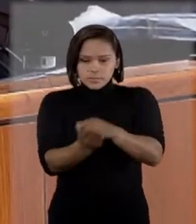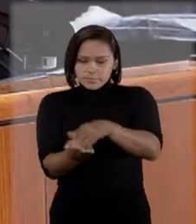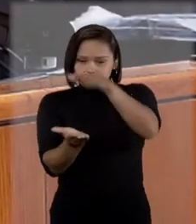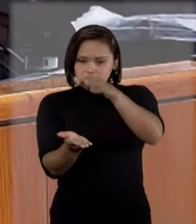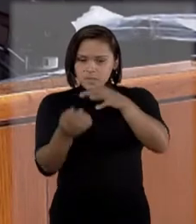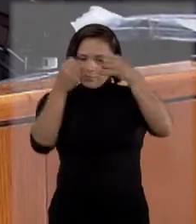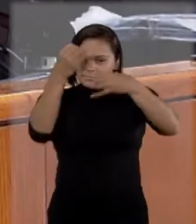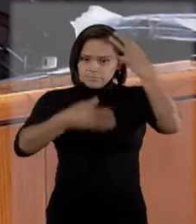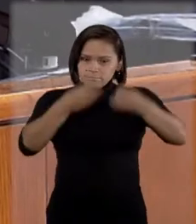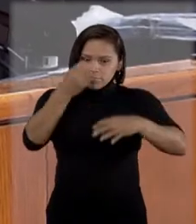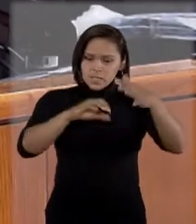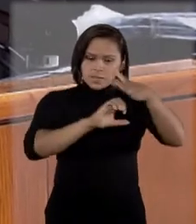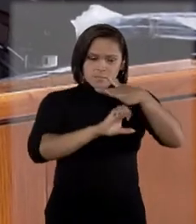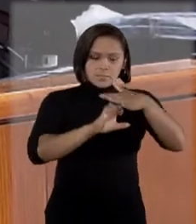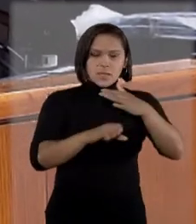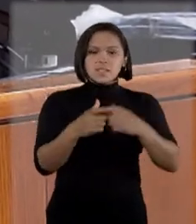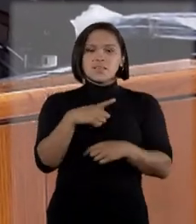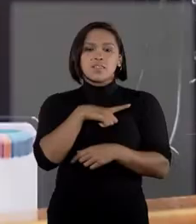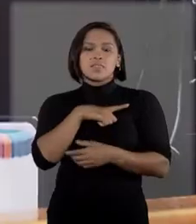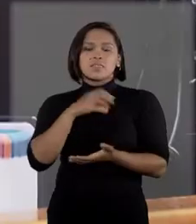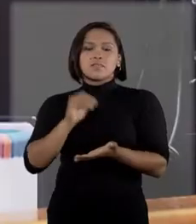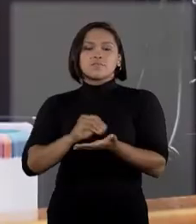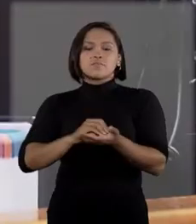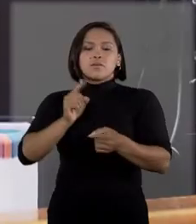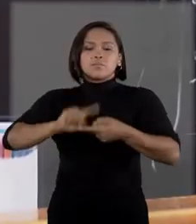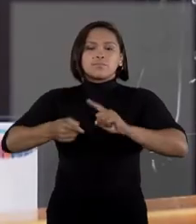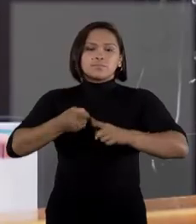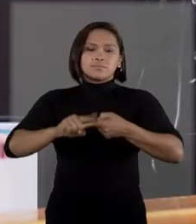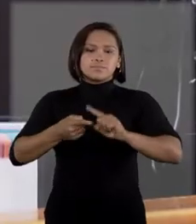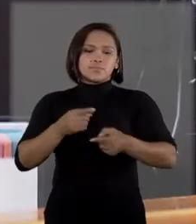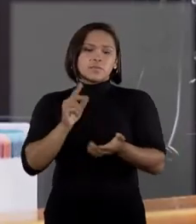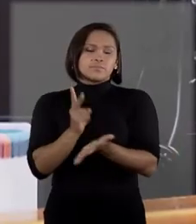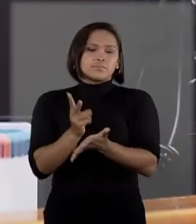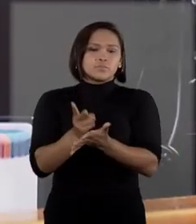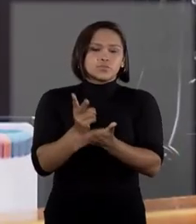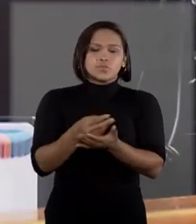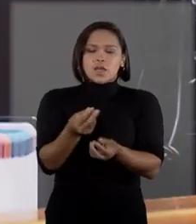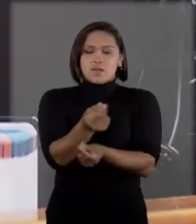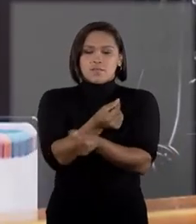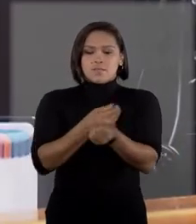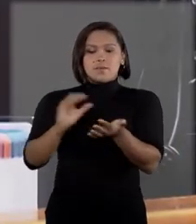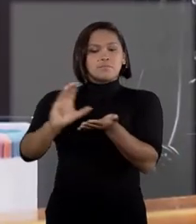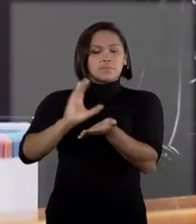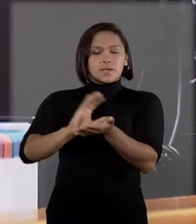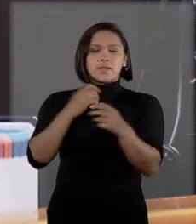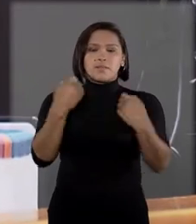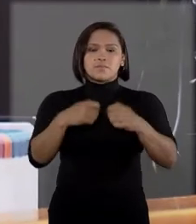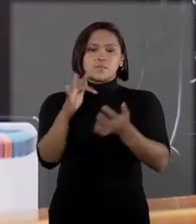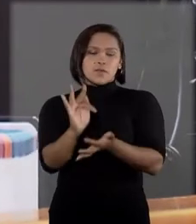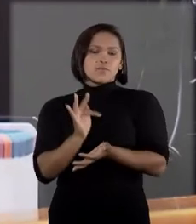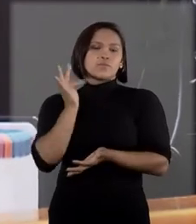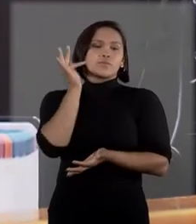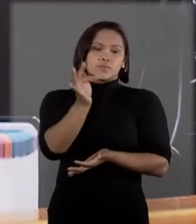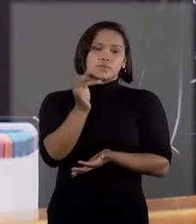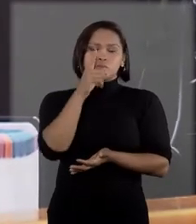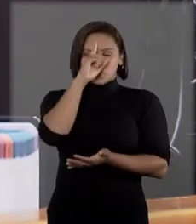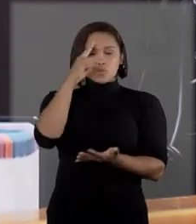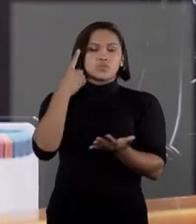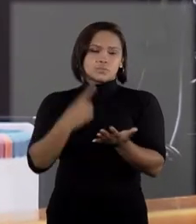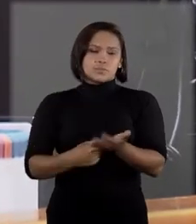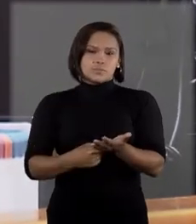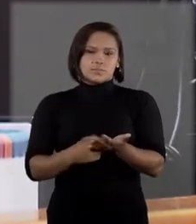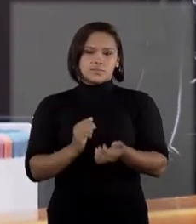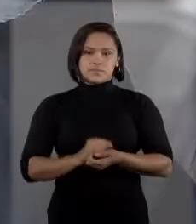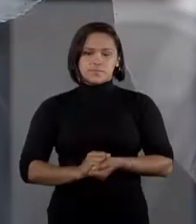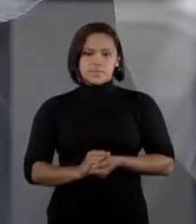investigada não possui patrimônio suficiente para assegurar eventual ressarcimento que venha a ser determinado pelo Poder Judiciário no